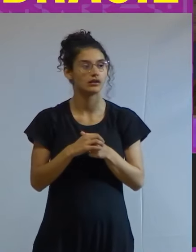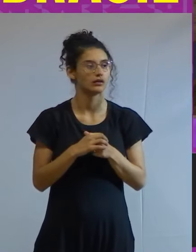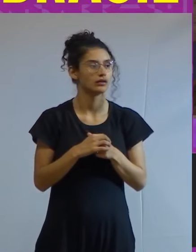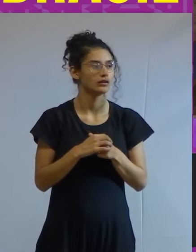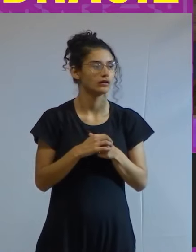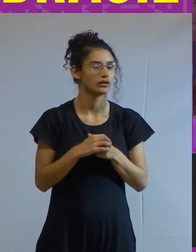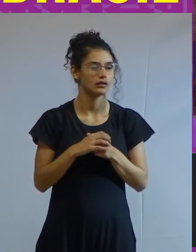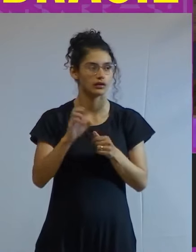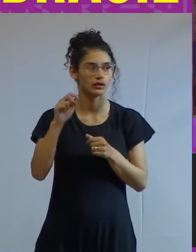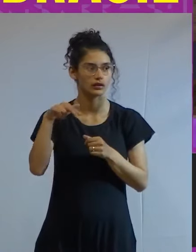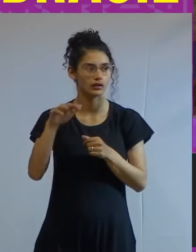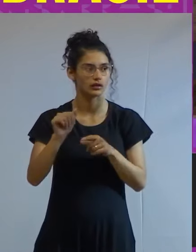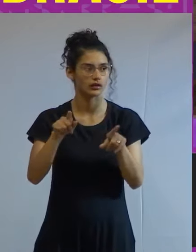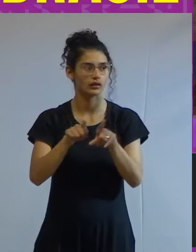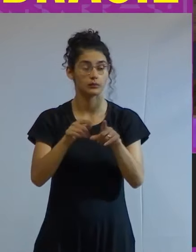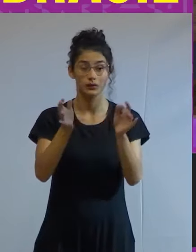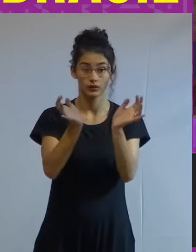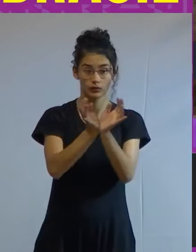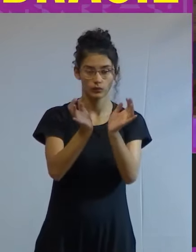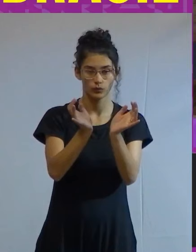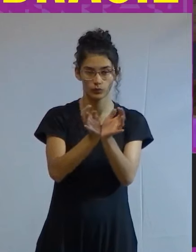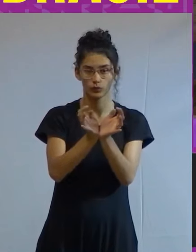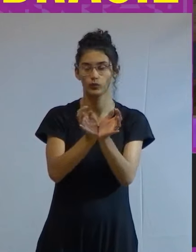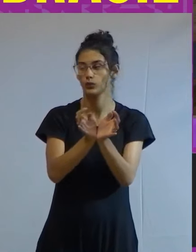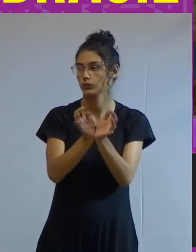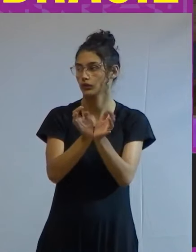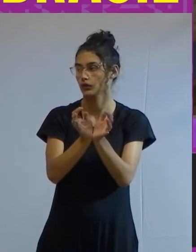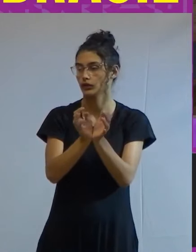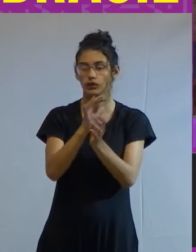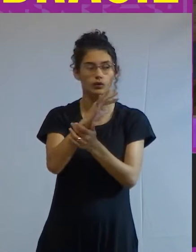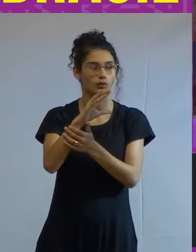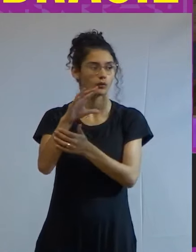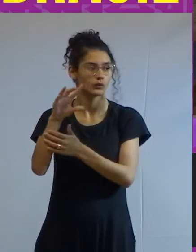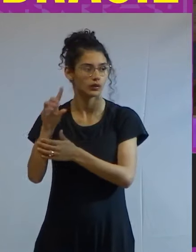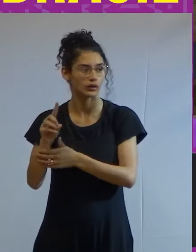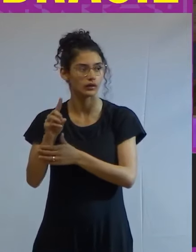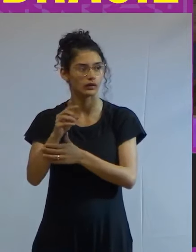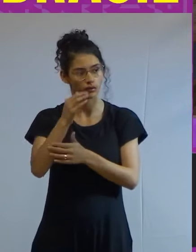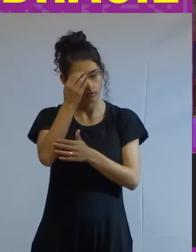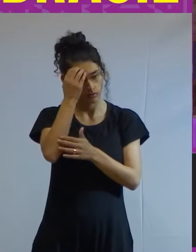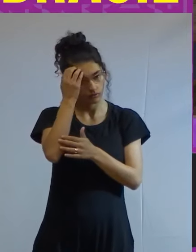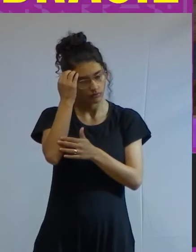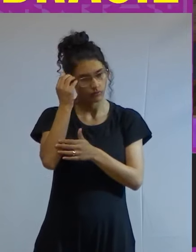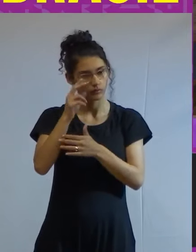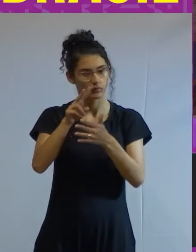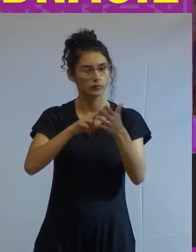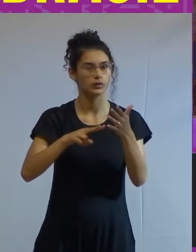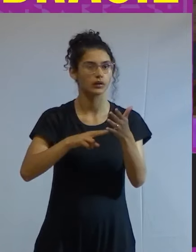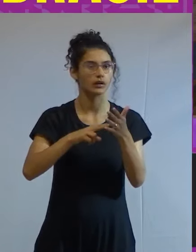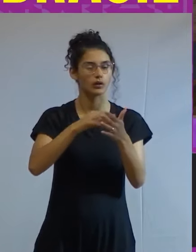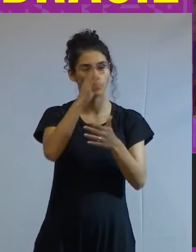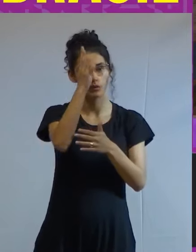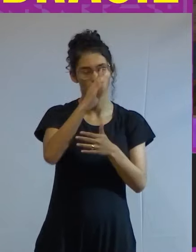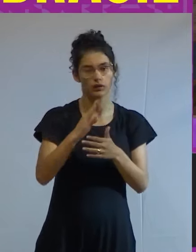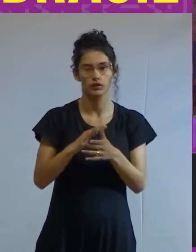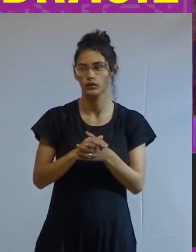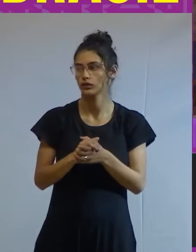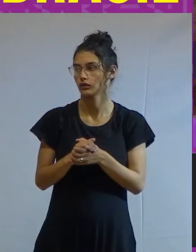ao grupo que coordena as leituras do Brasil